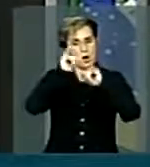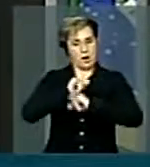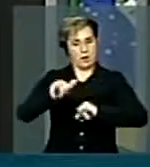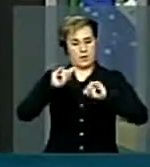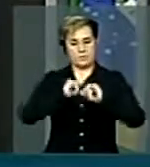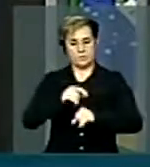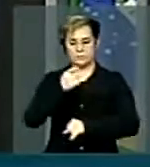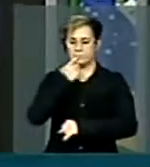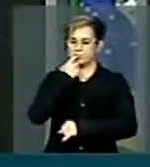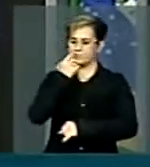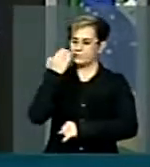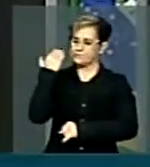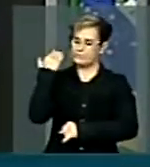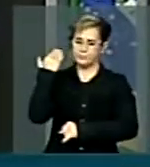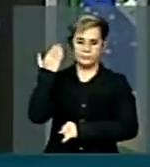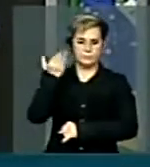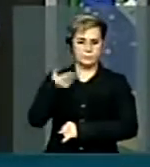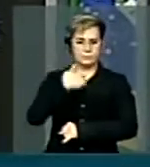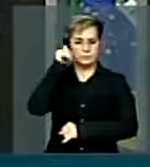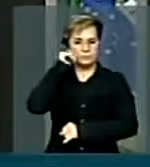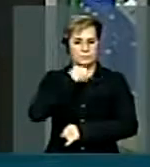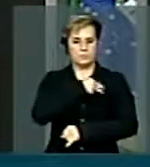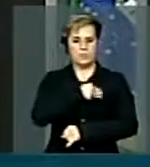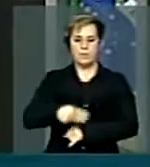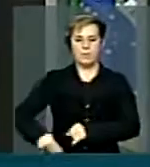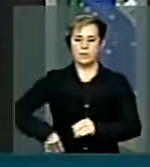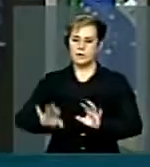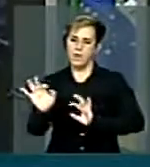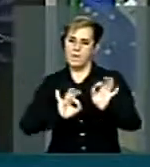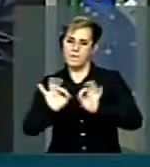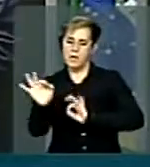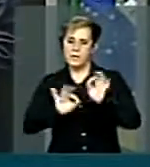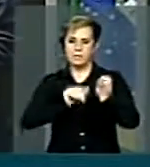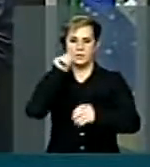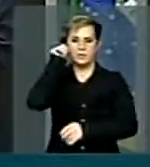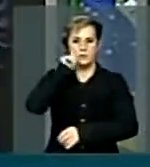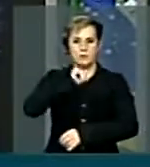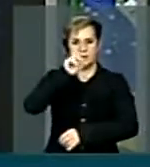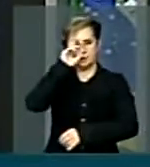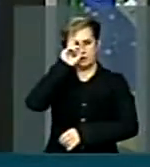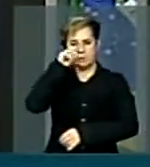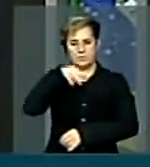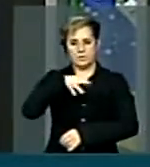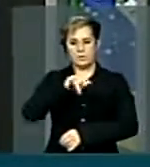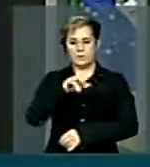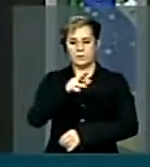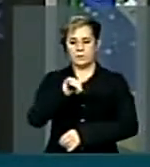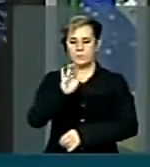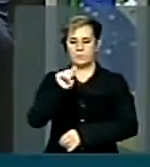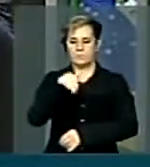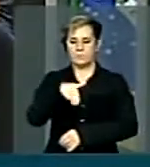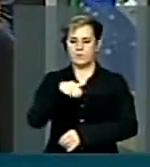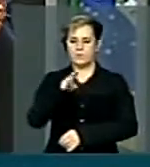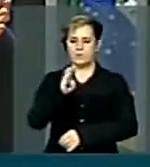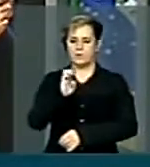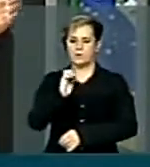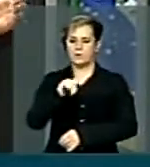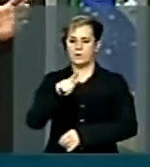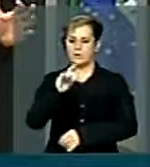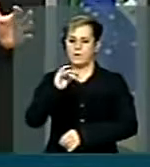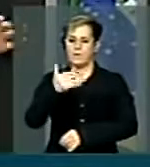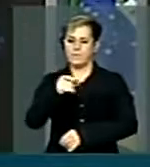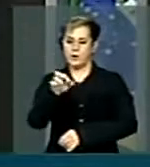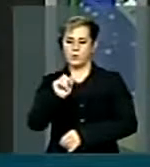recentes da ministra do Planejamento, a senhora Miriam Belchior, que quando fez o palanço do